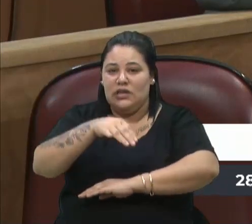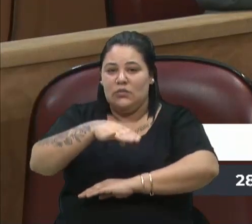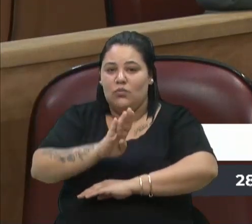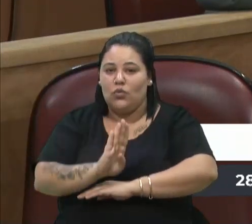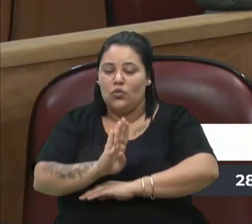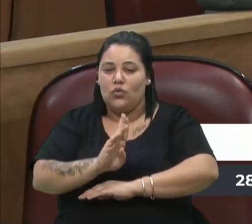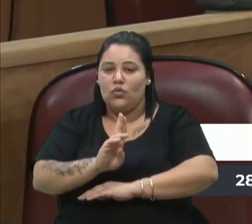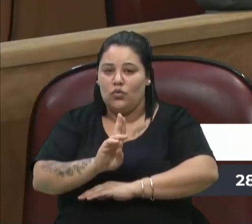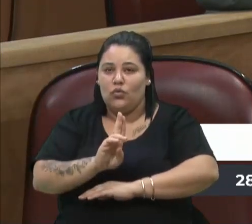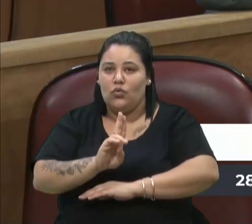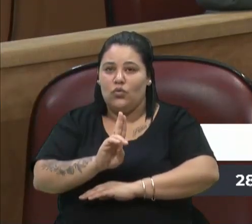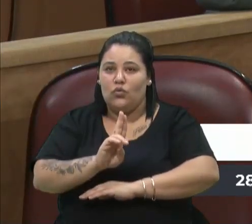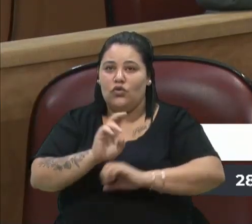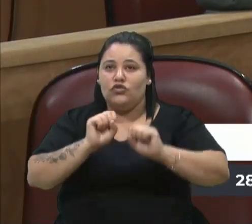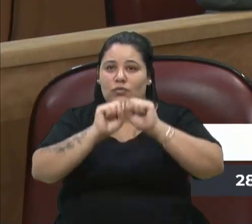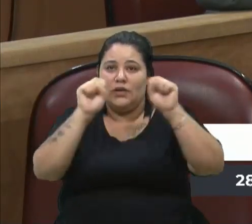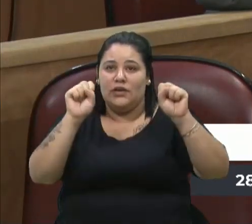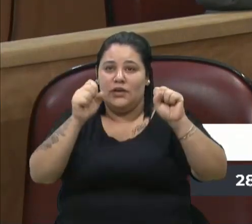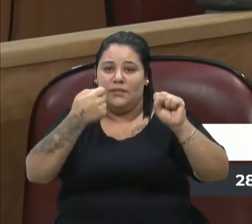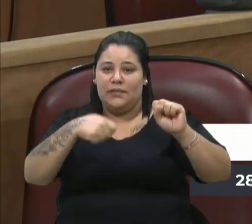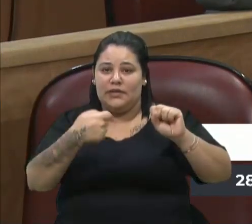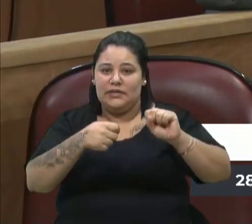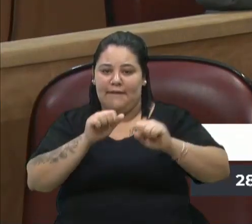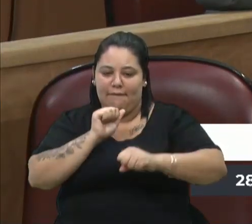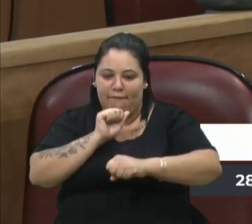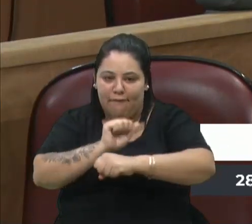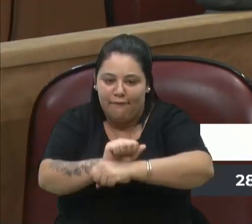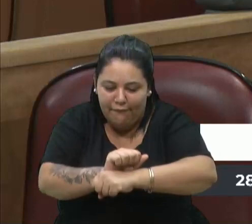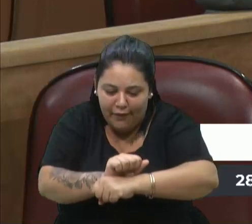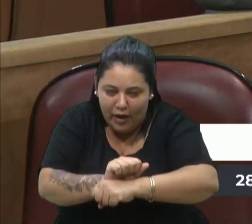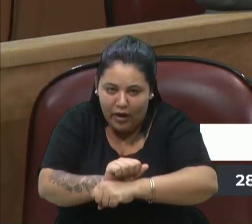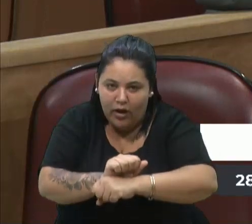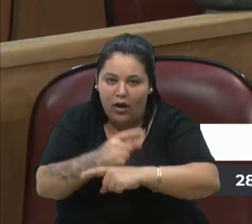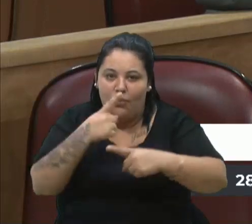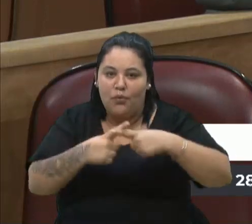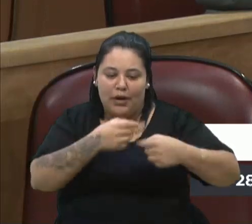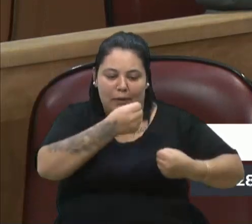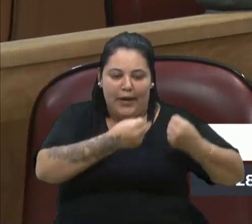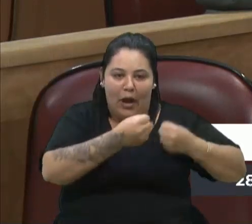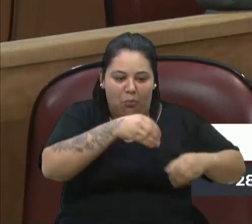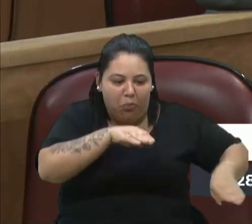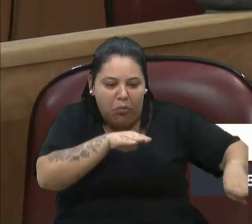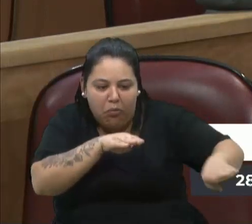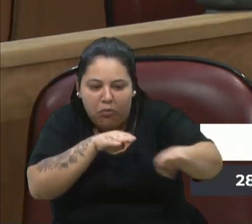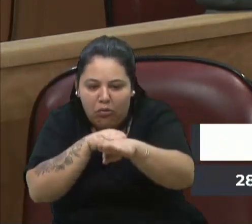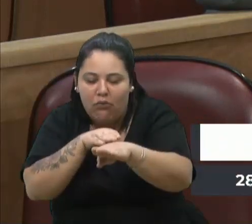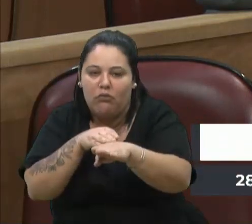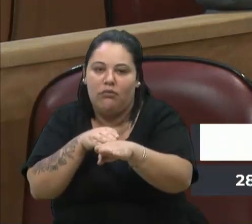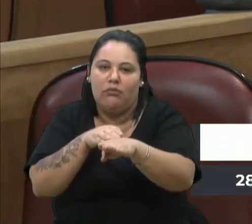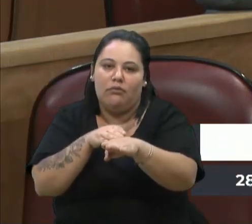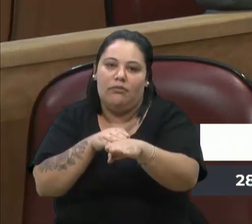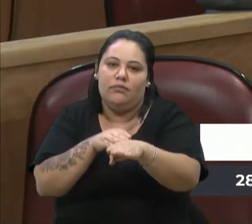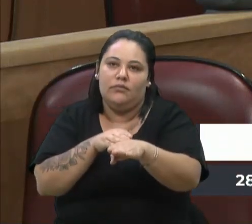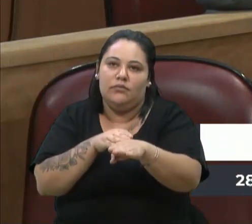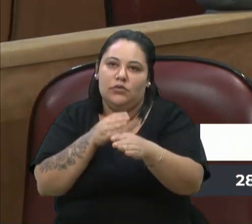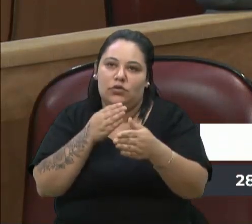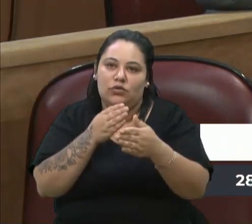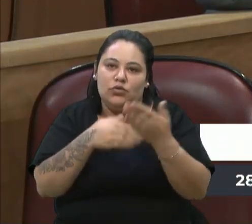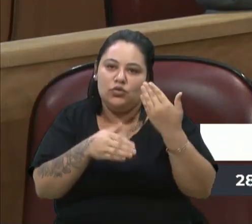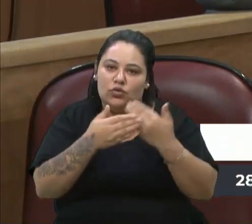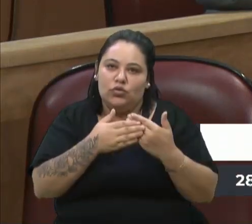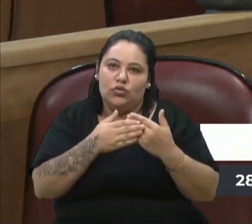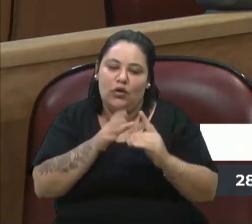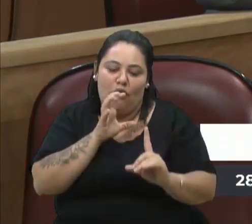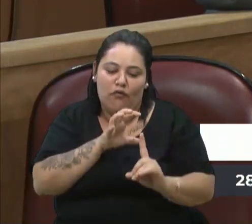ônibus têm que frear porque os carros tomam a frente, tudo isso dá resultado lá na passagem, lá na frente, porque não tem